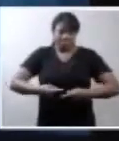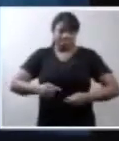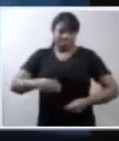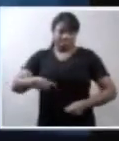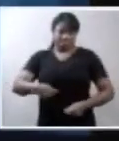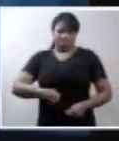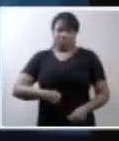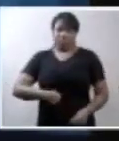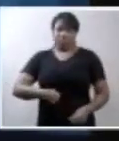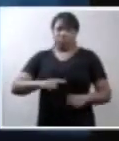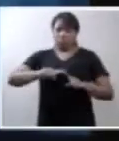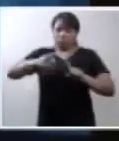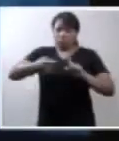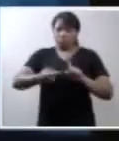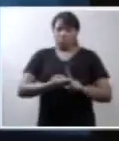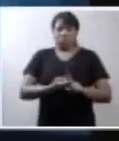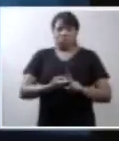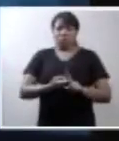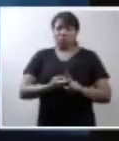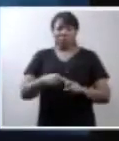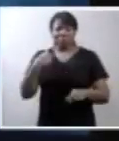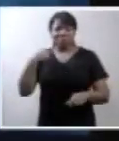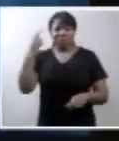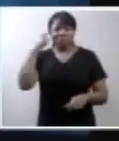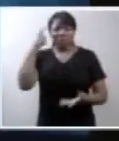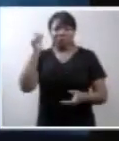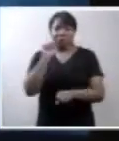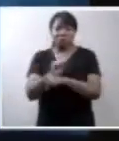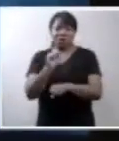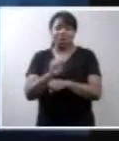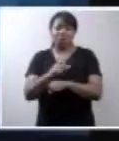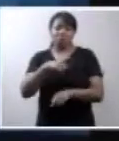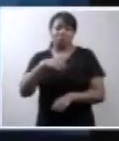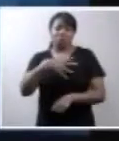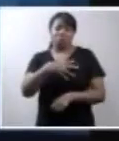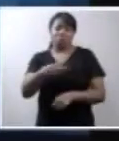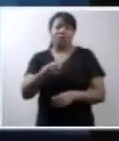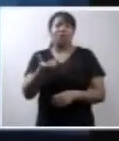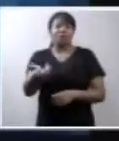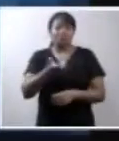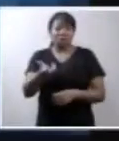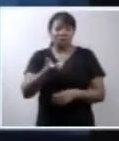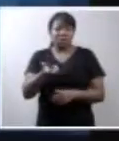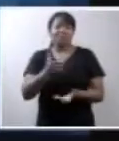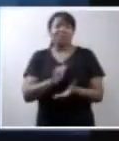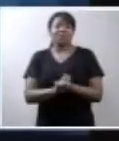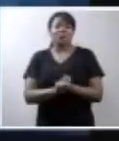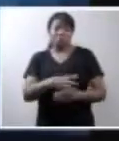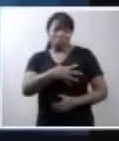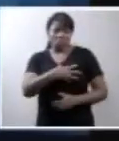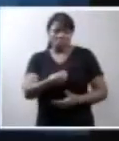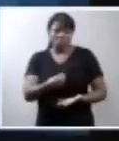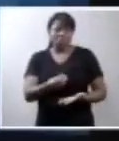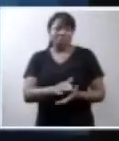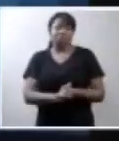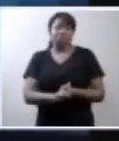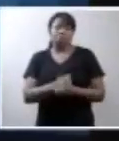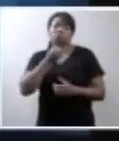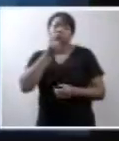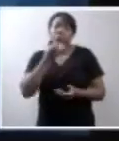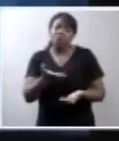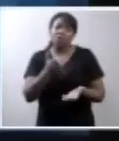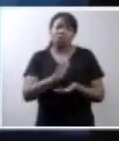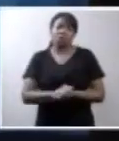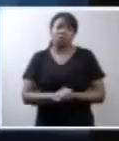tão esperado aquela criança que eu queria ela, eu queria ela, mas eu não aceitava ela